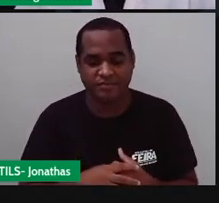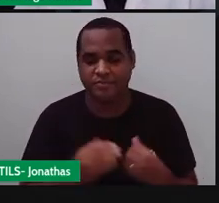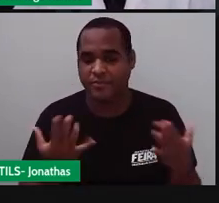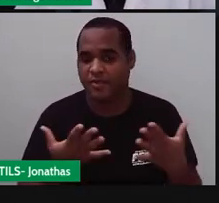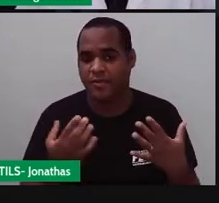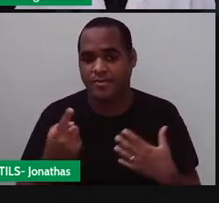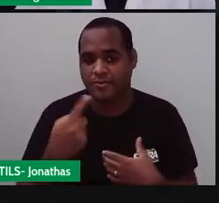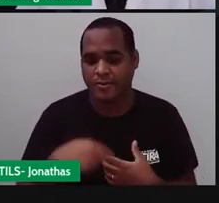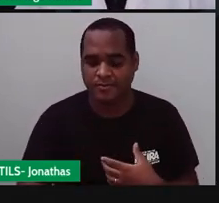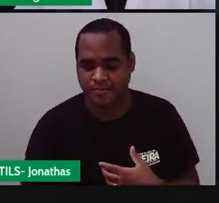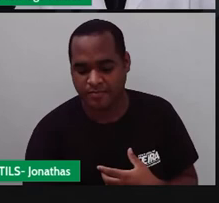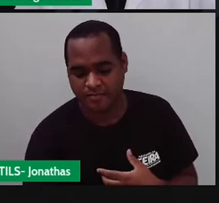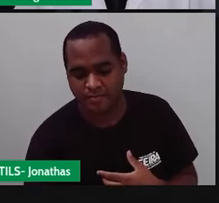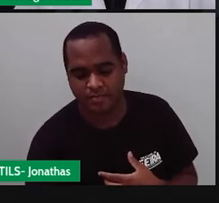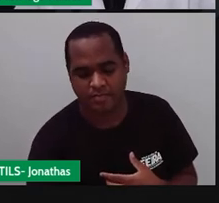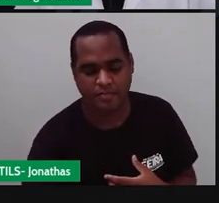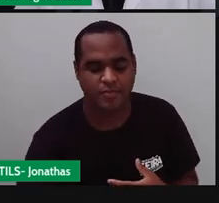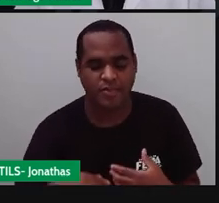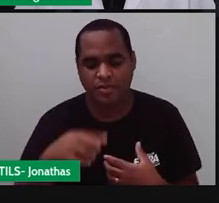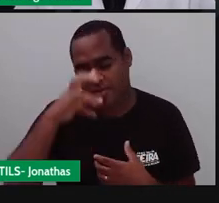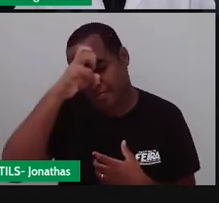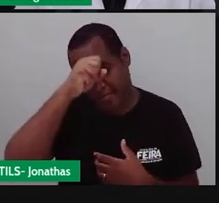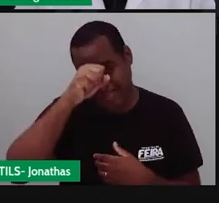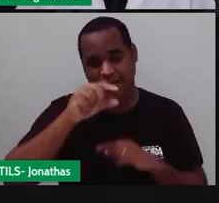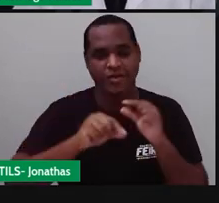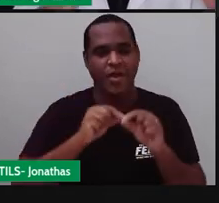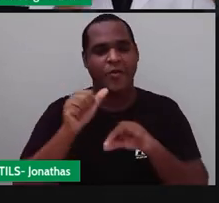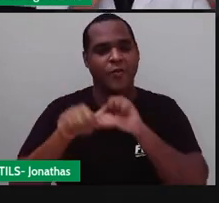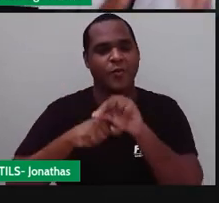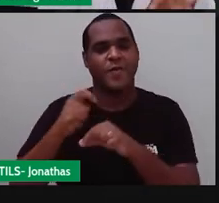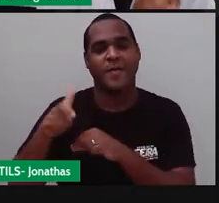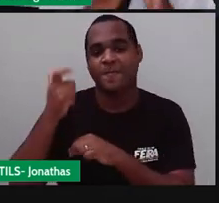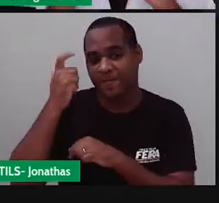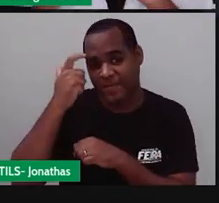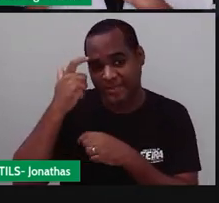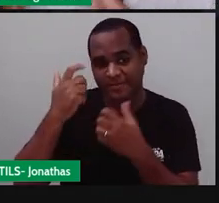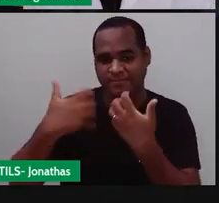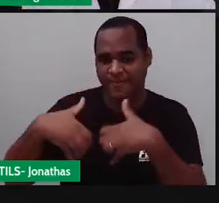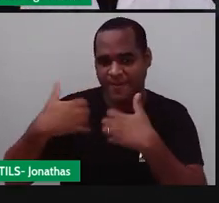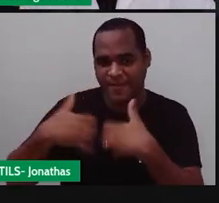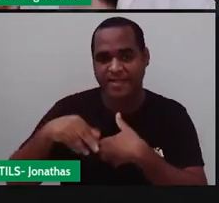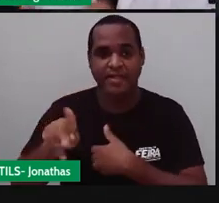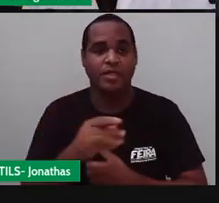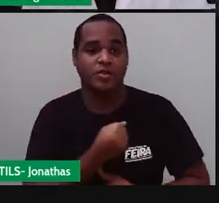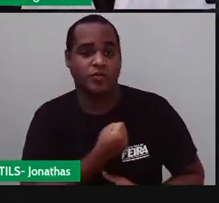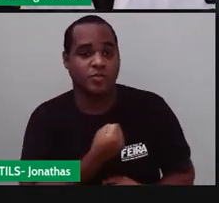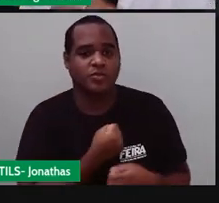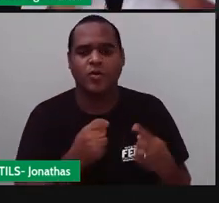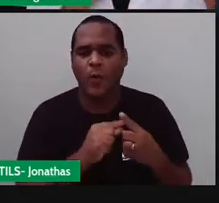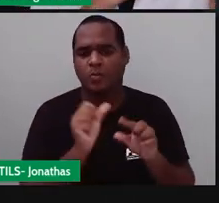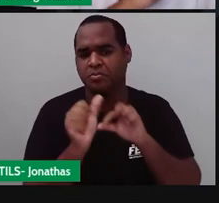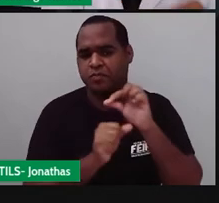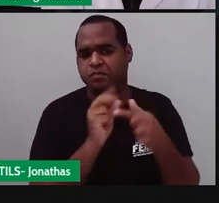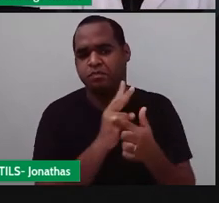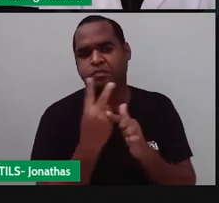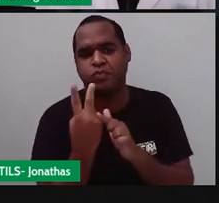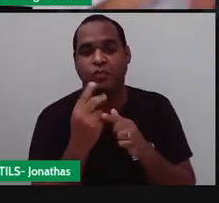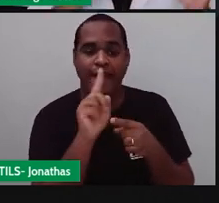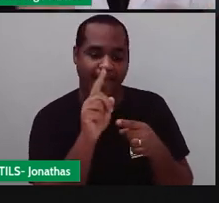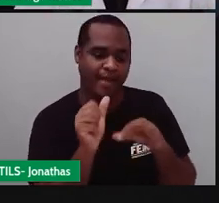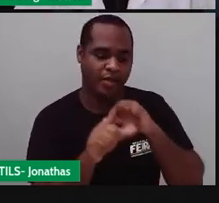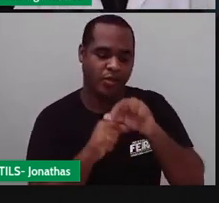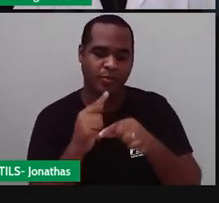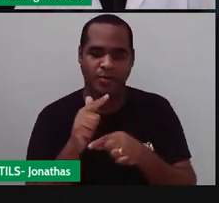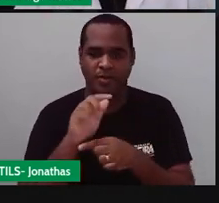aprendendo isso aí como mudar um número racional da fração para a forma decimal ou o contrário da forma decimal